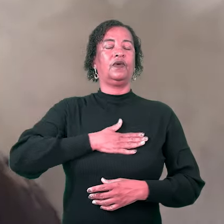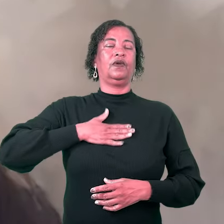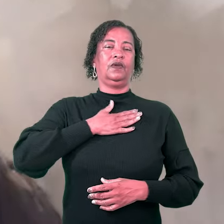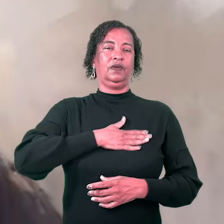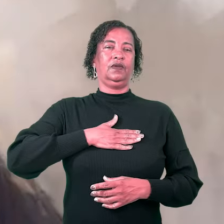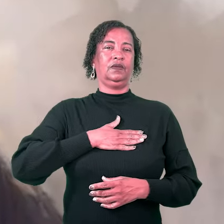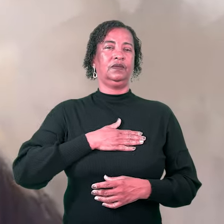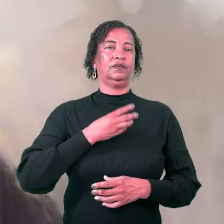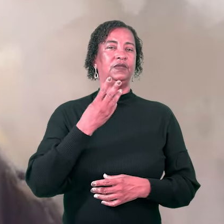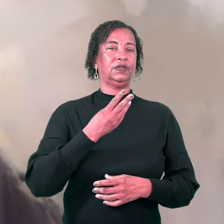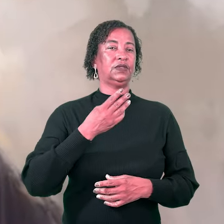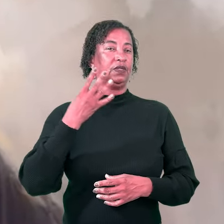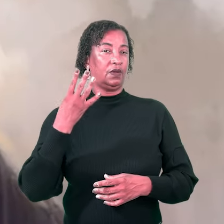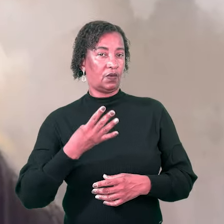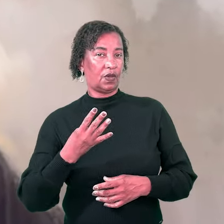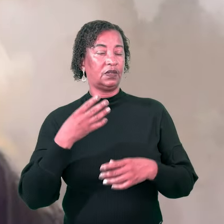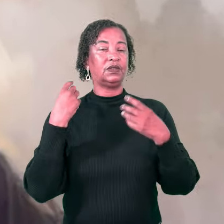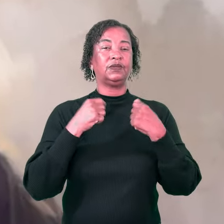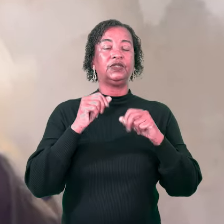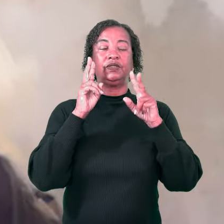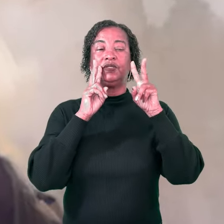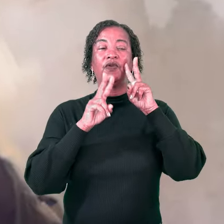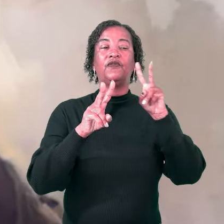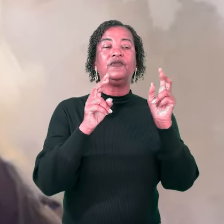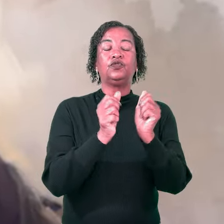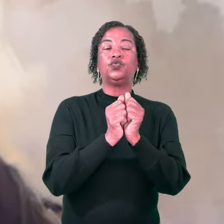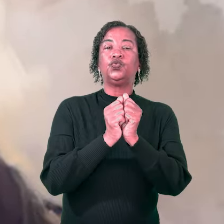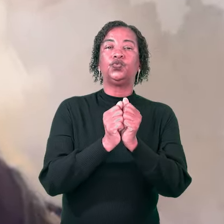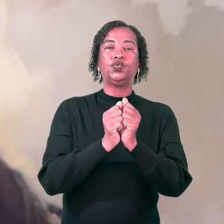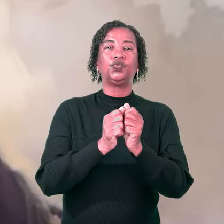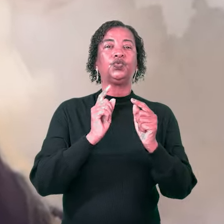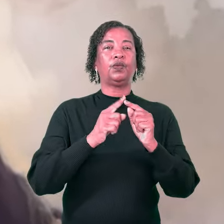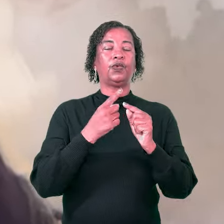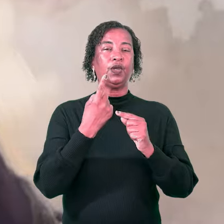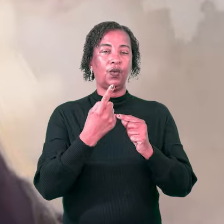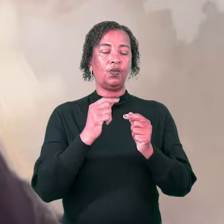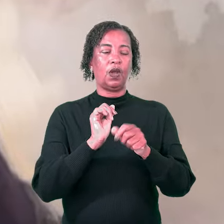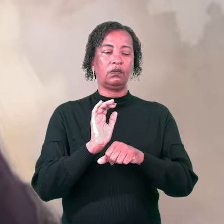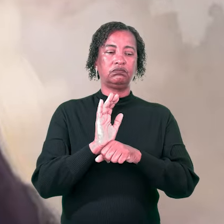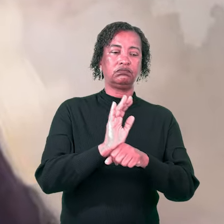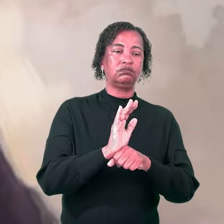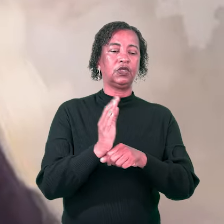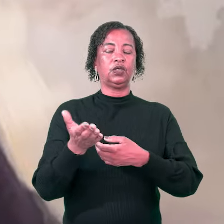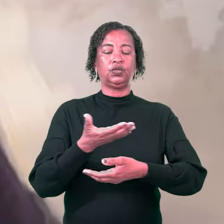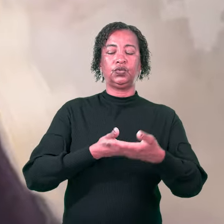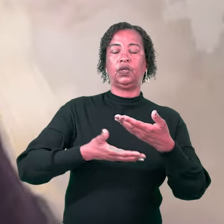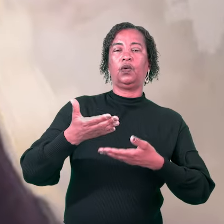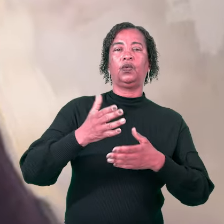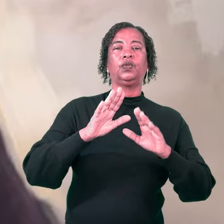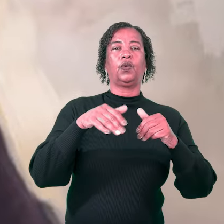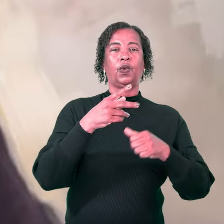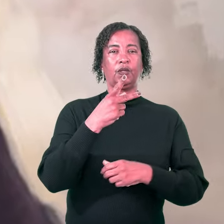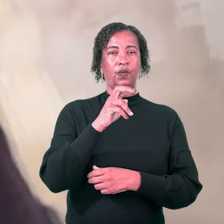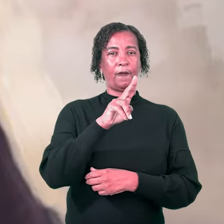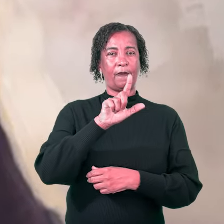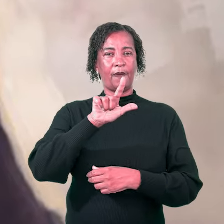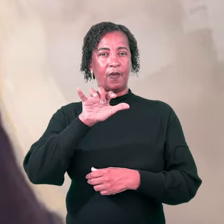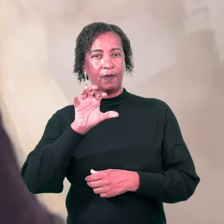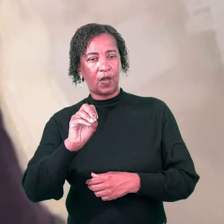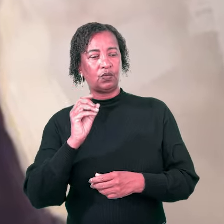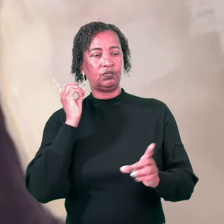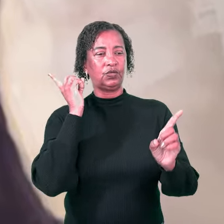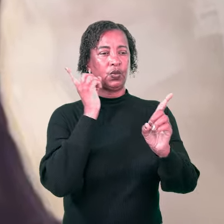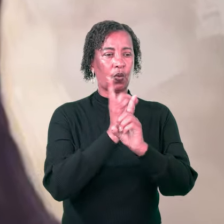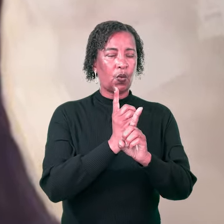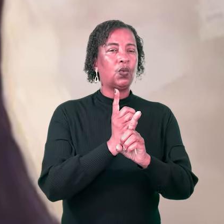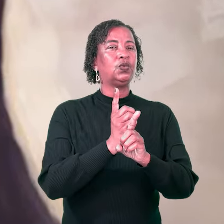quarta bem-aventuranças deveriam ser vistas juntas, porque uma leva a outra. Quando Paulo de Tarso se encontrou na estrada